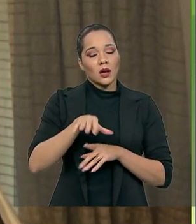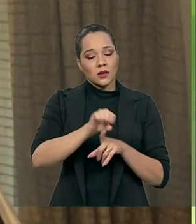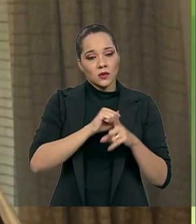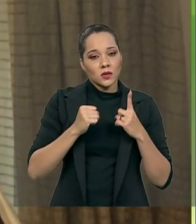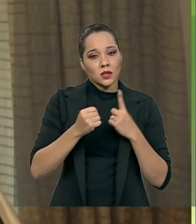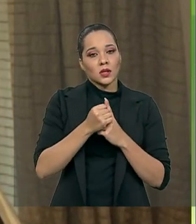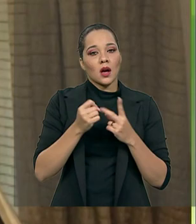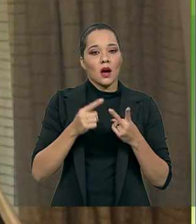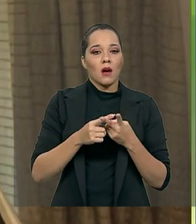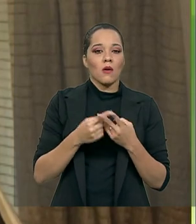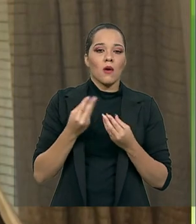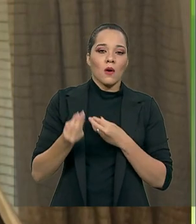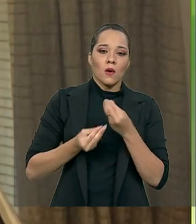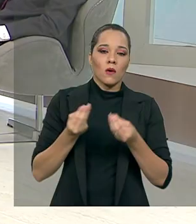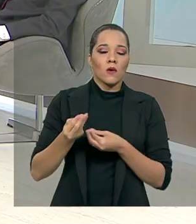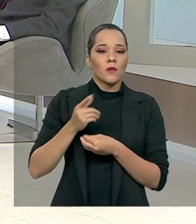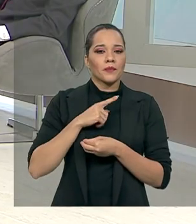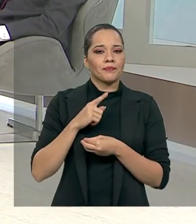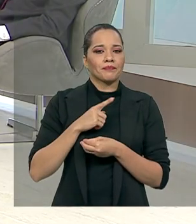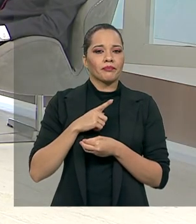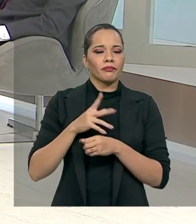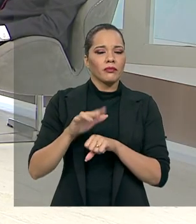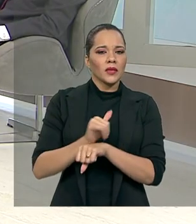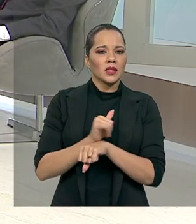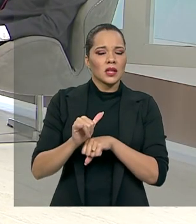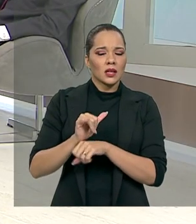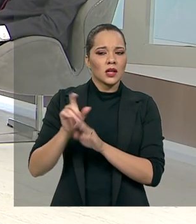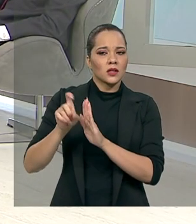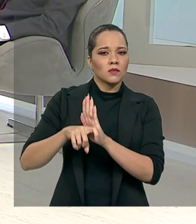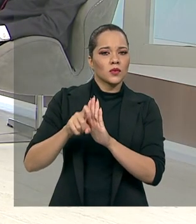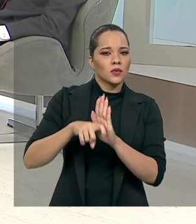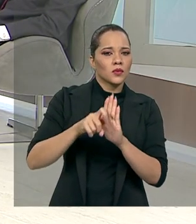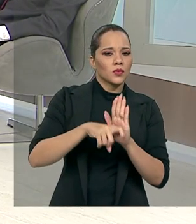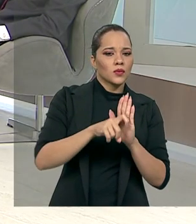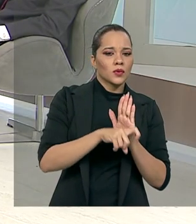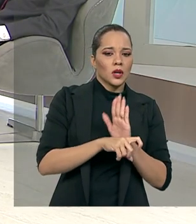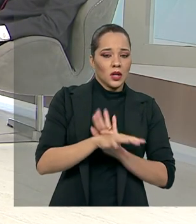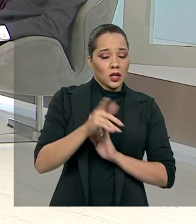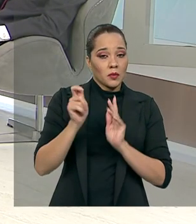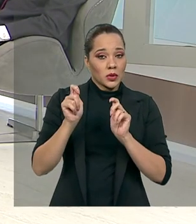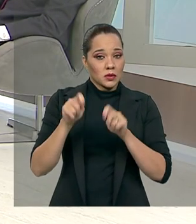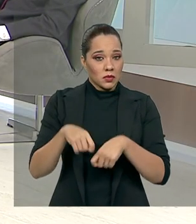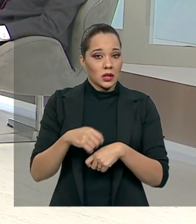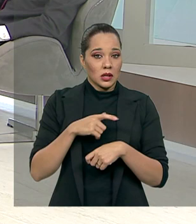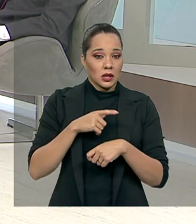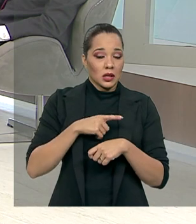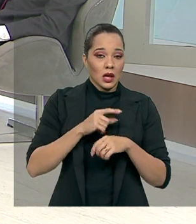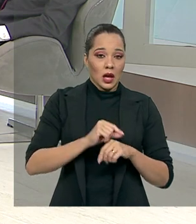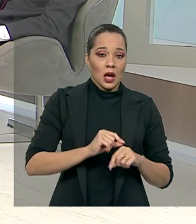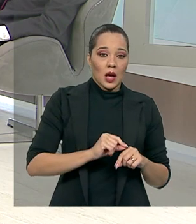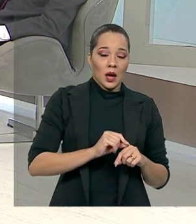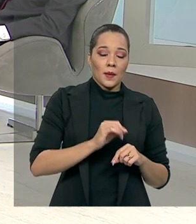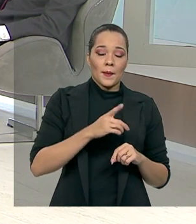com criar formas de tributação que possibilitem a elevação